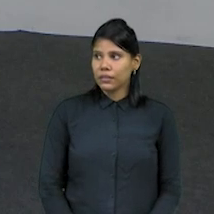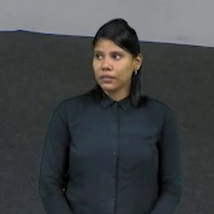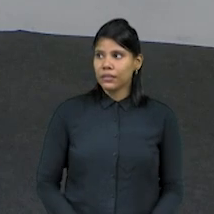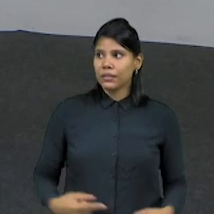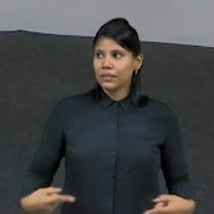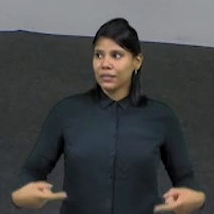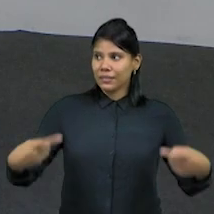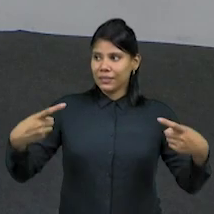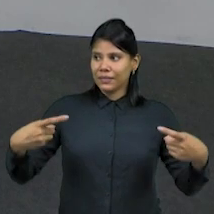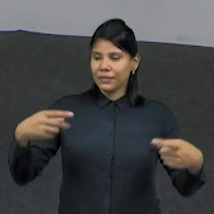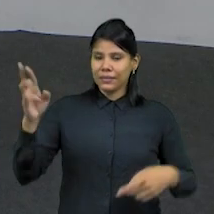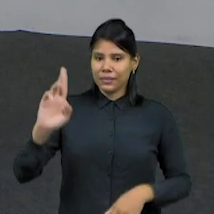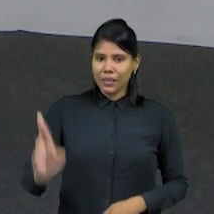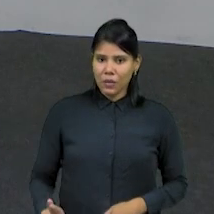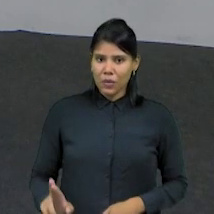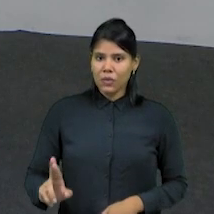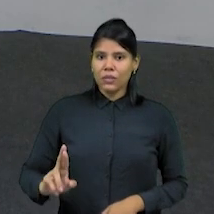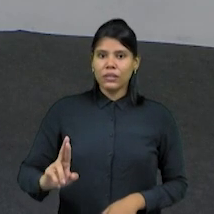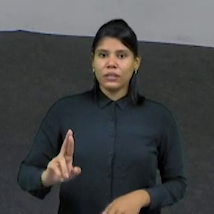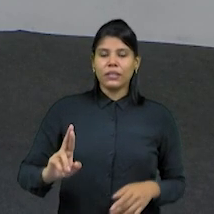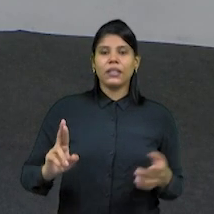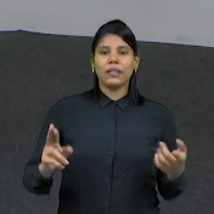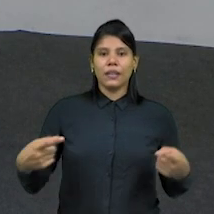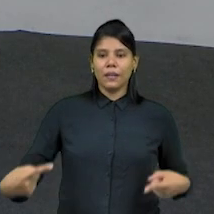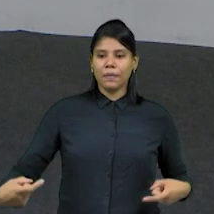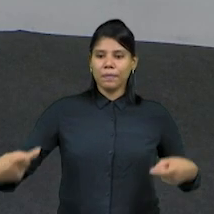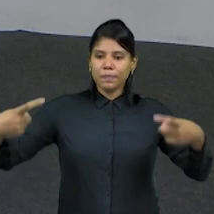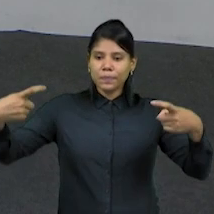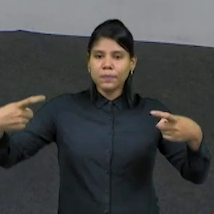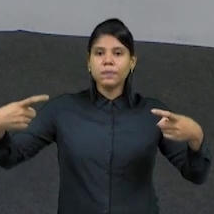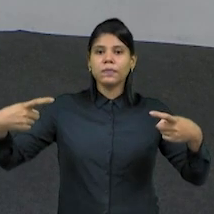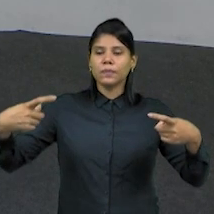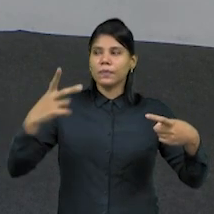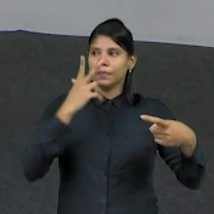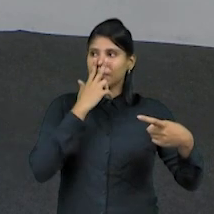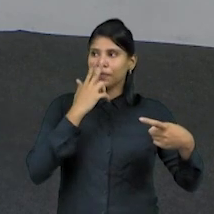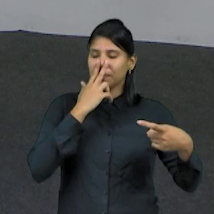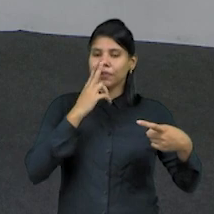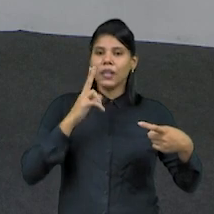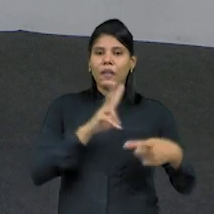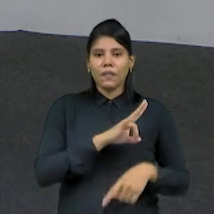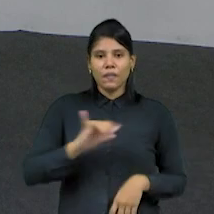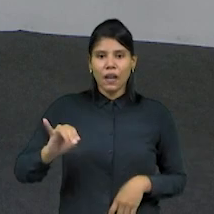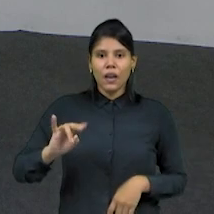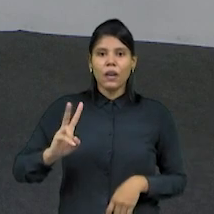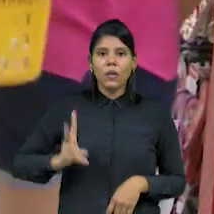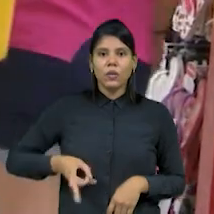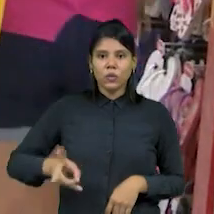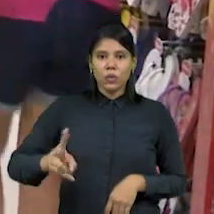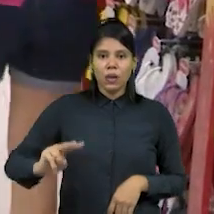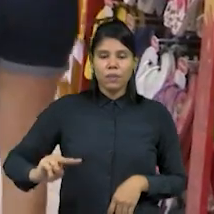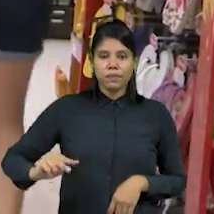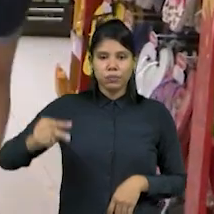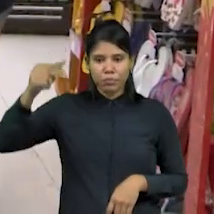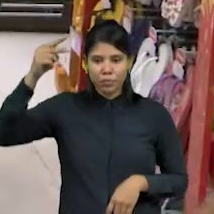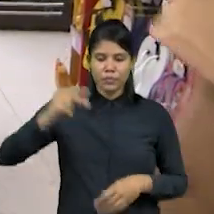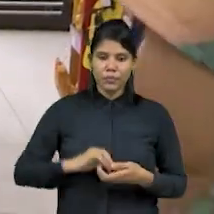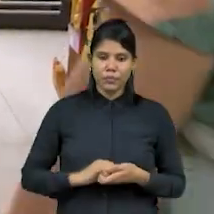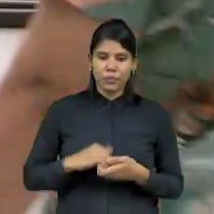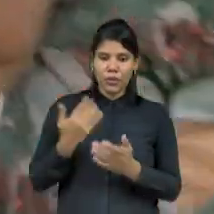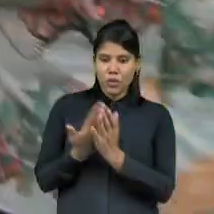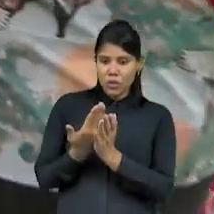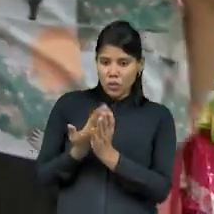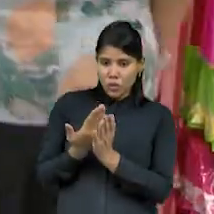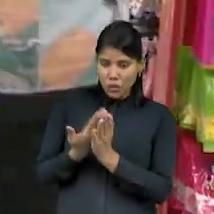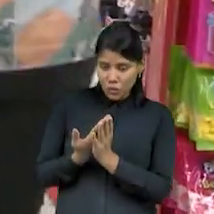Ucrânia, a instabilidade do ano eleitoral, a tendência de aumento deve permanecer. Segundo um estudo realizado por